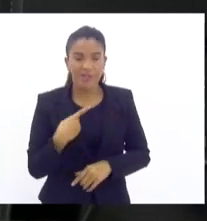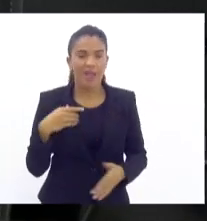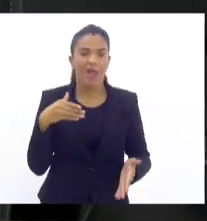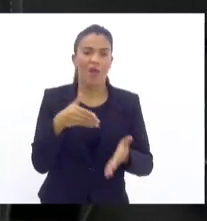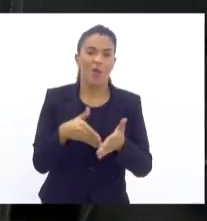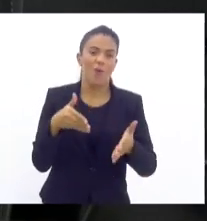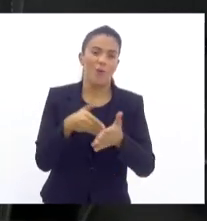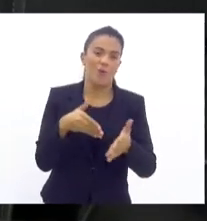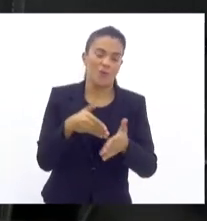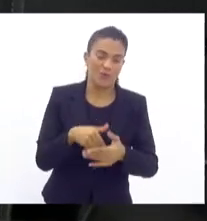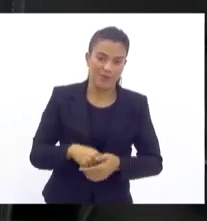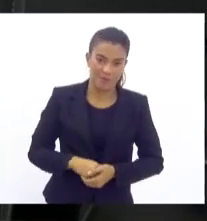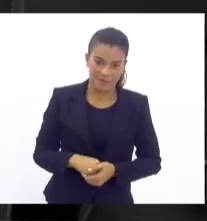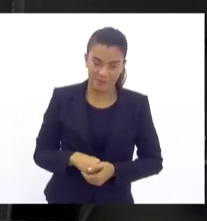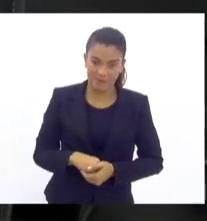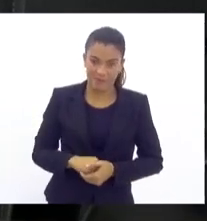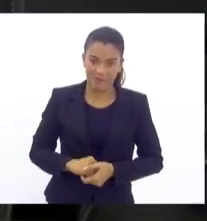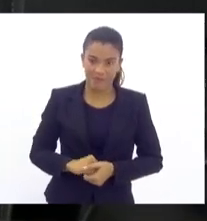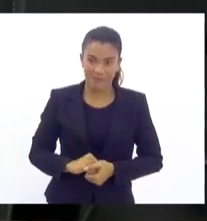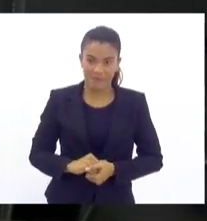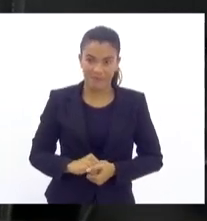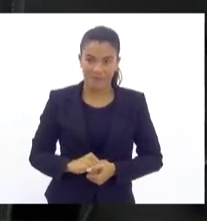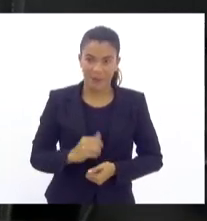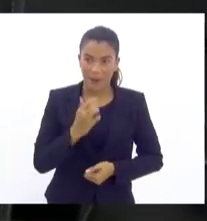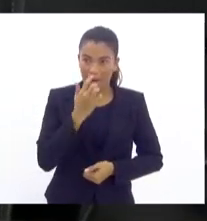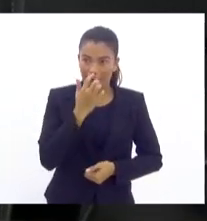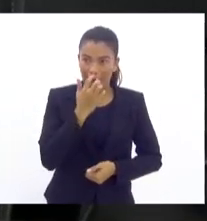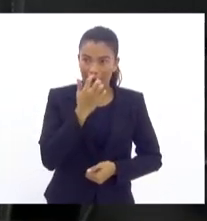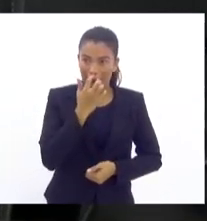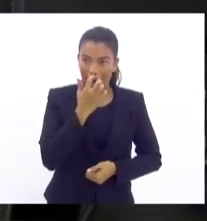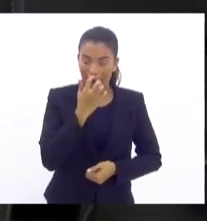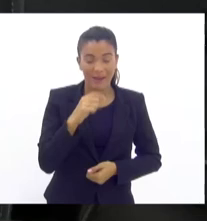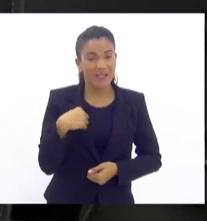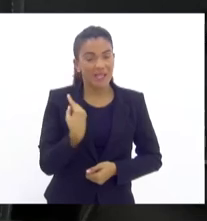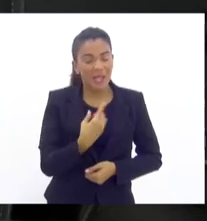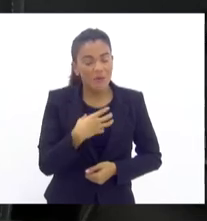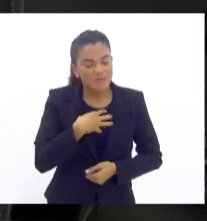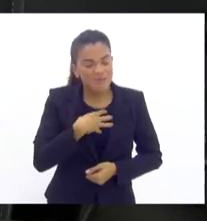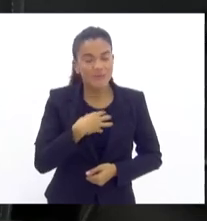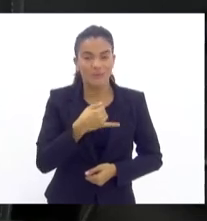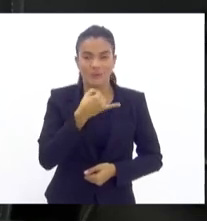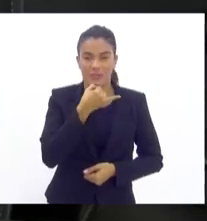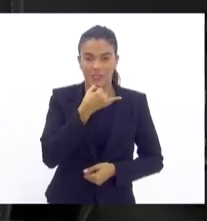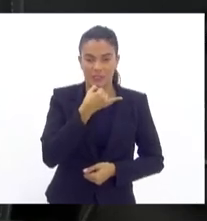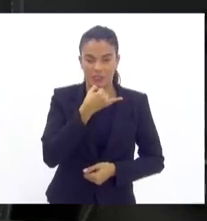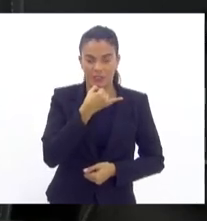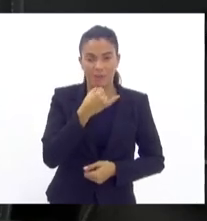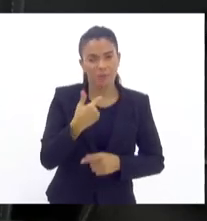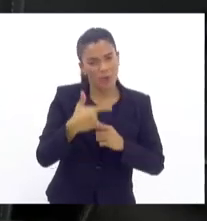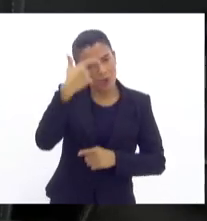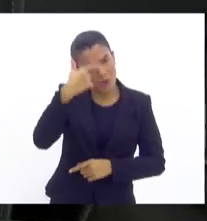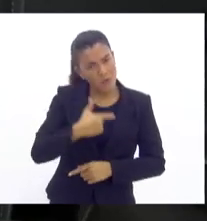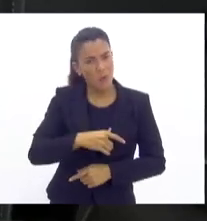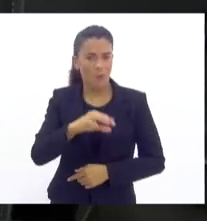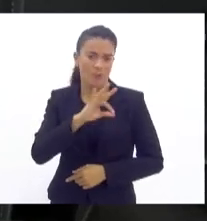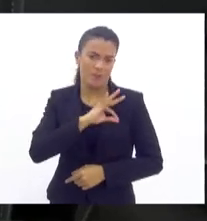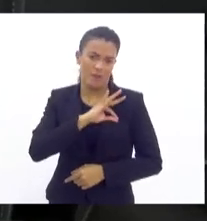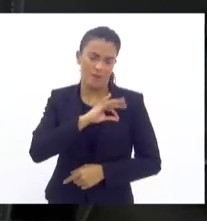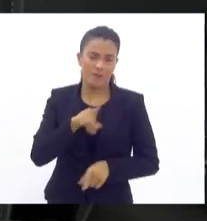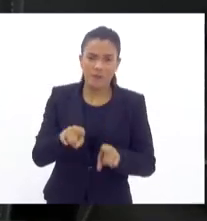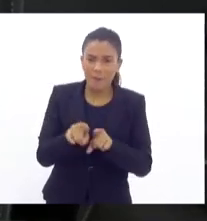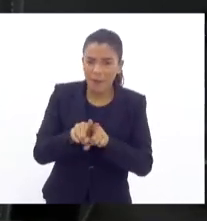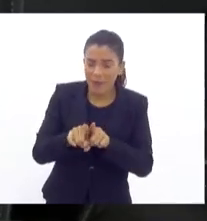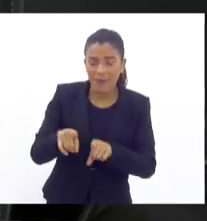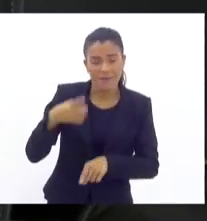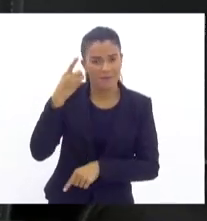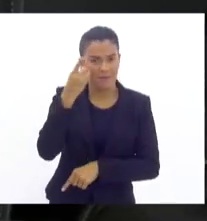A última barreira a ser enfrentada. Eu fico muito triste como policial, como parlamentar, fazer um discurso como